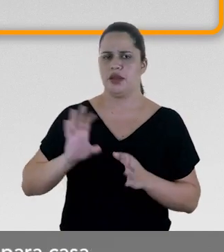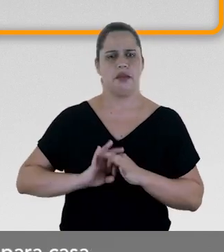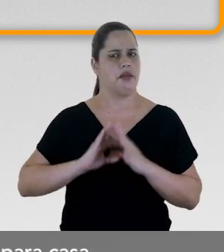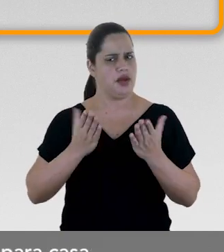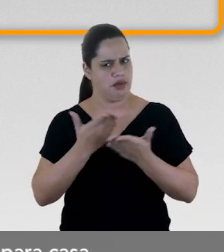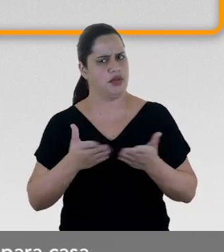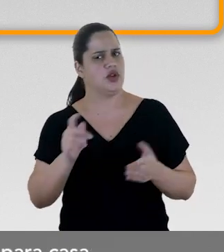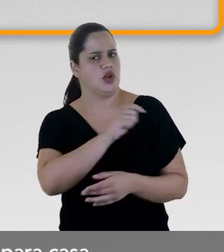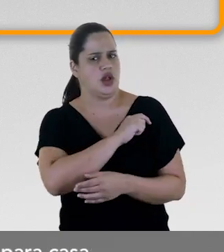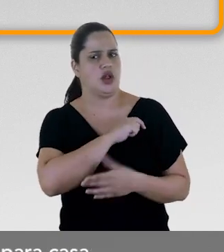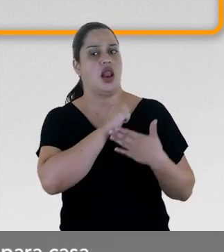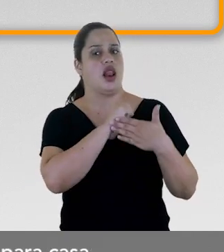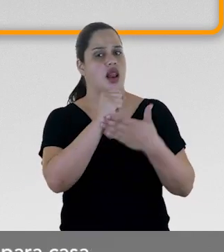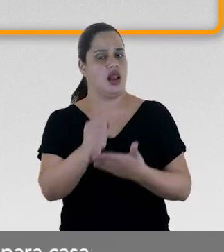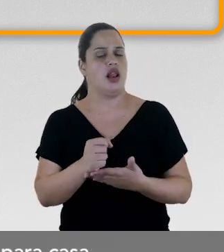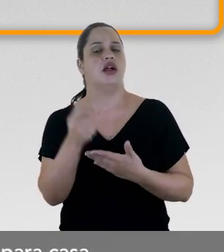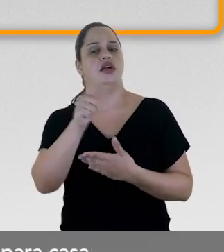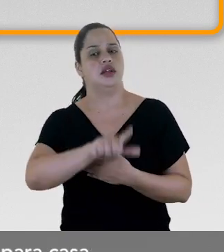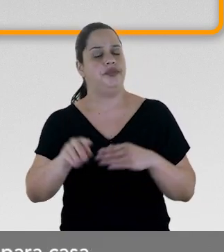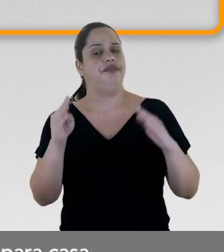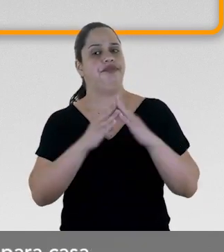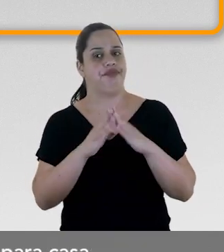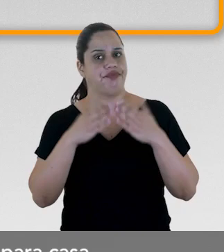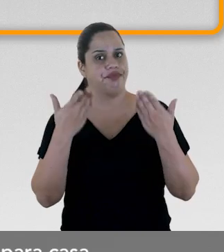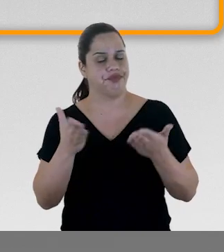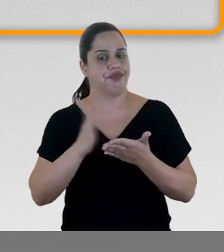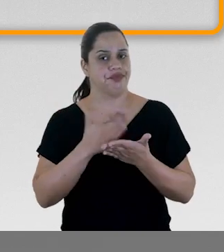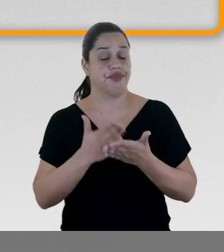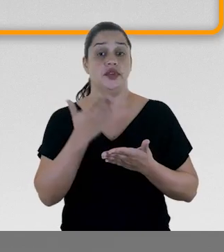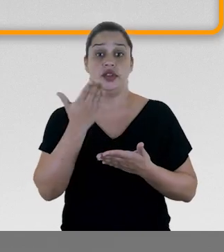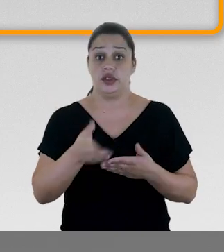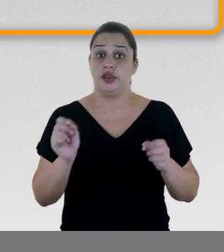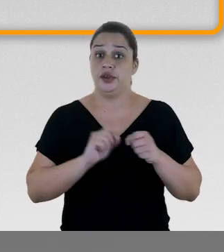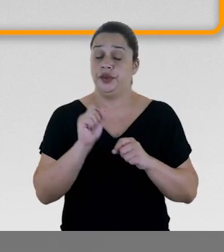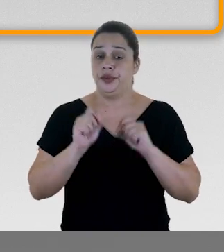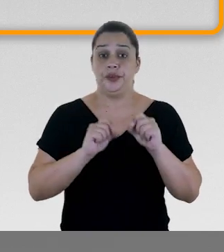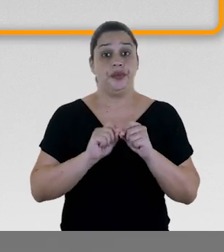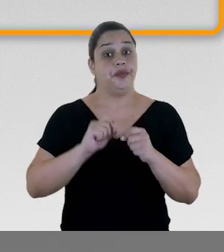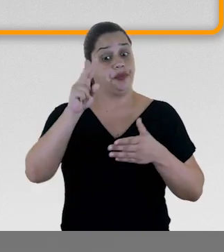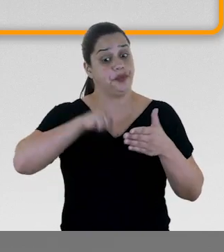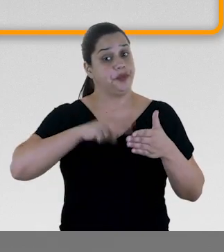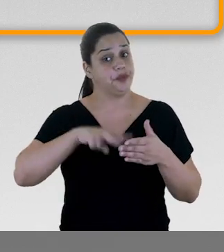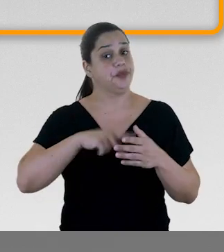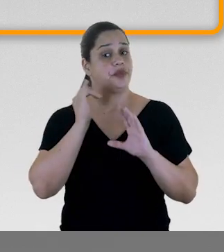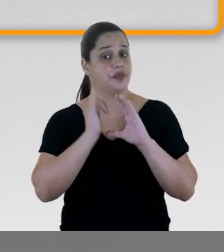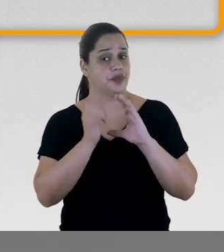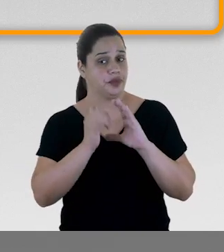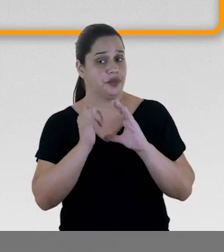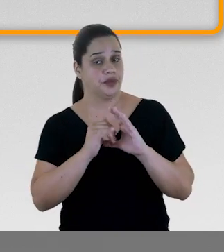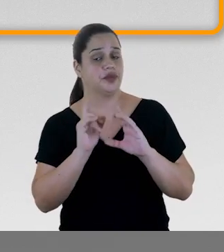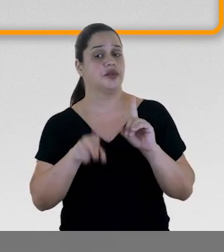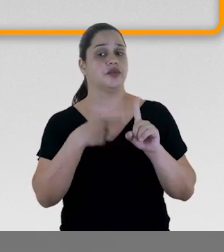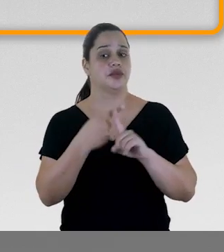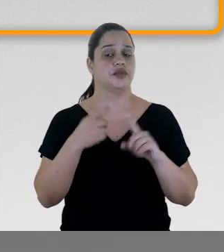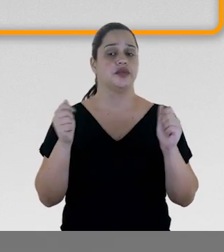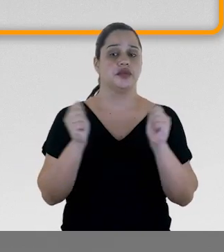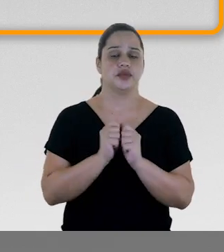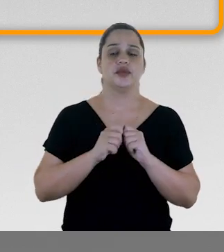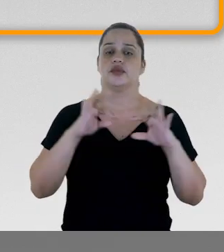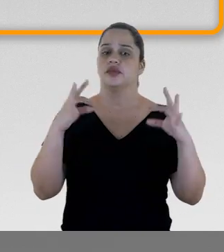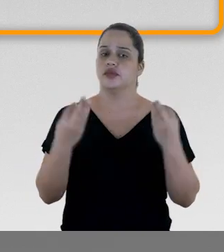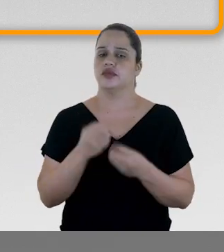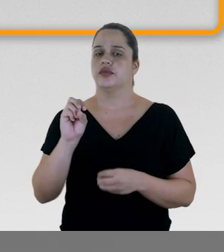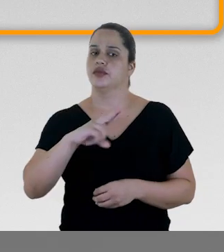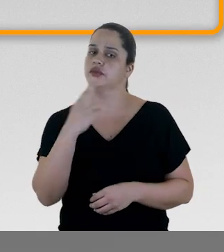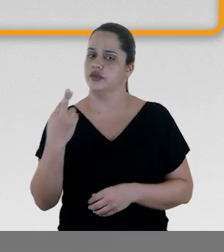estudantes levem os livros novamente para casa e, dessa vez, façam a leitura do conto com algum familiar